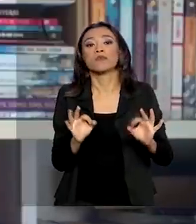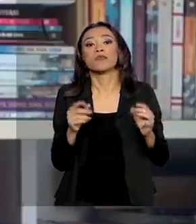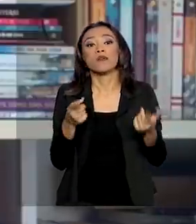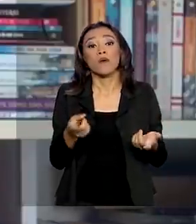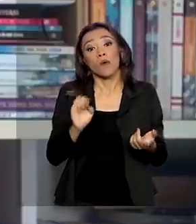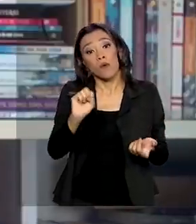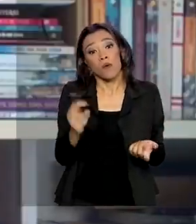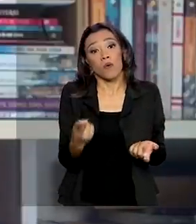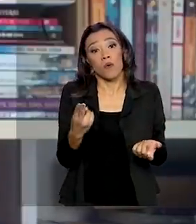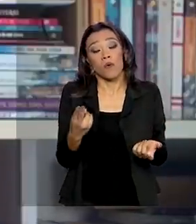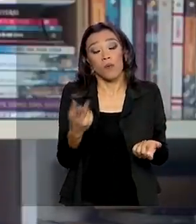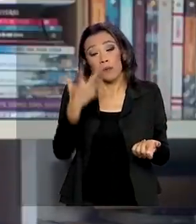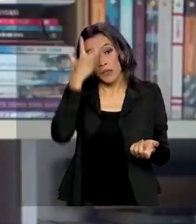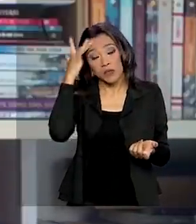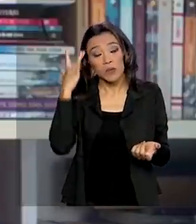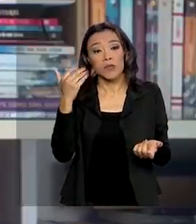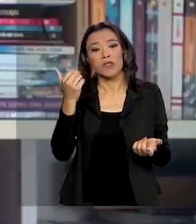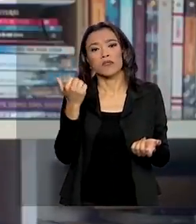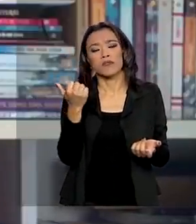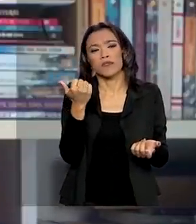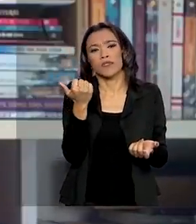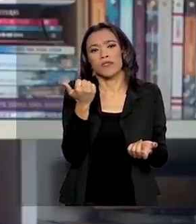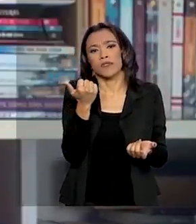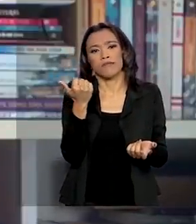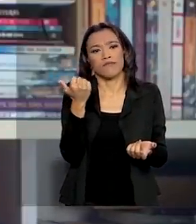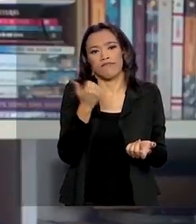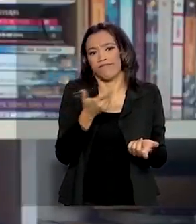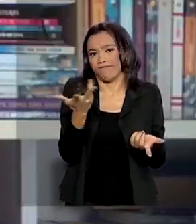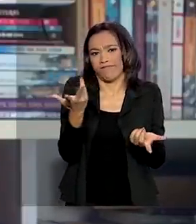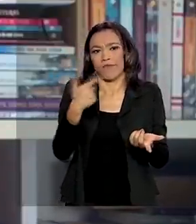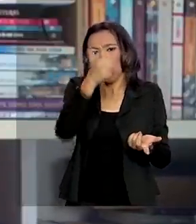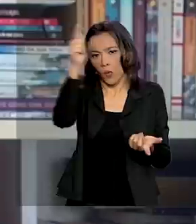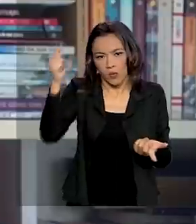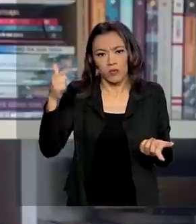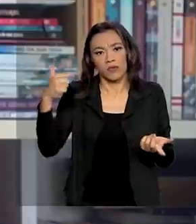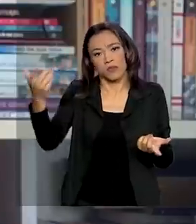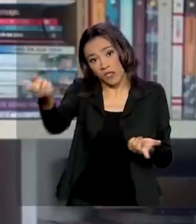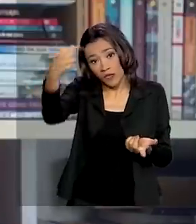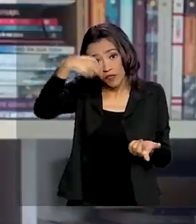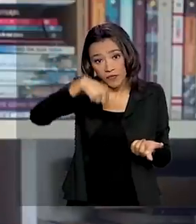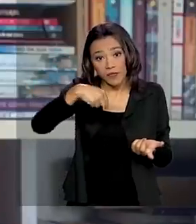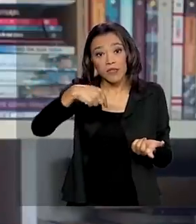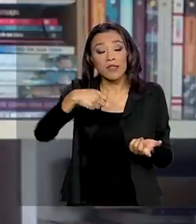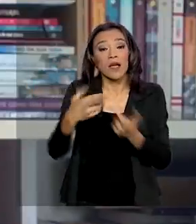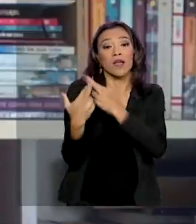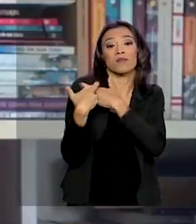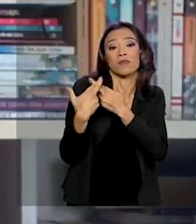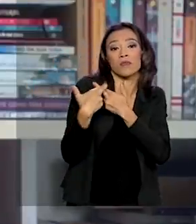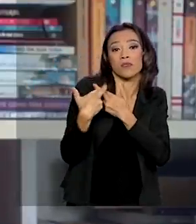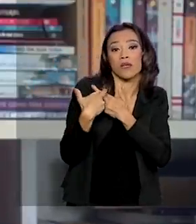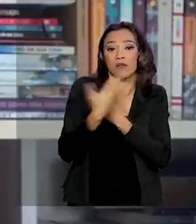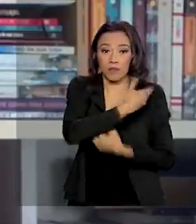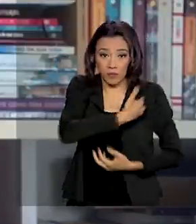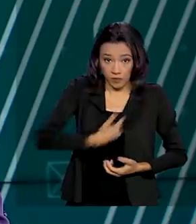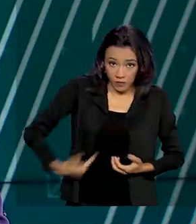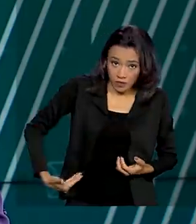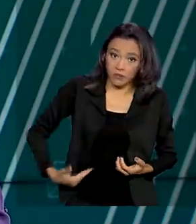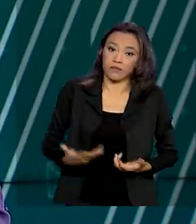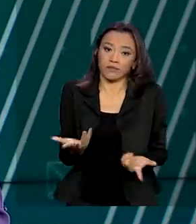ou estrangeiros que estejam em missão a serviço de organismo internacional.